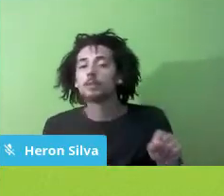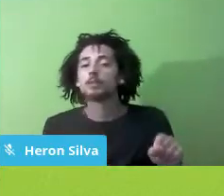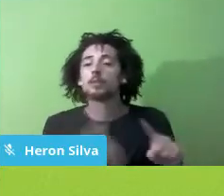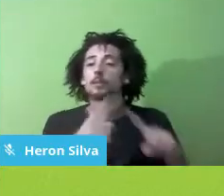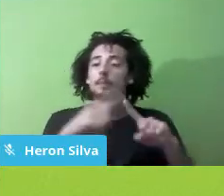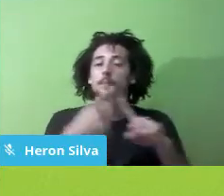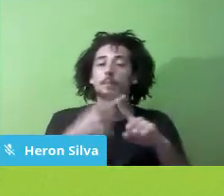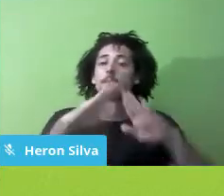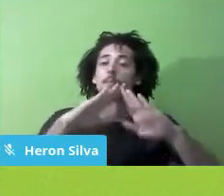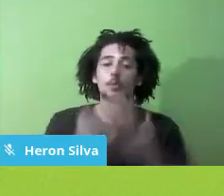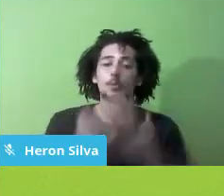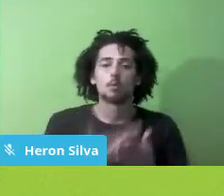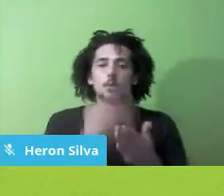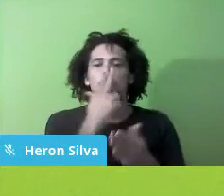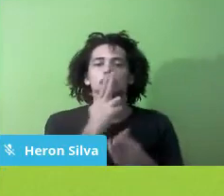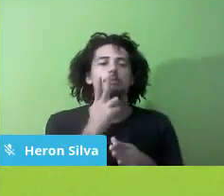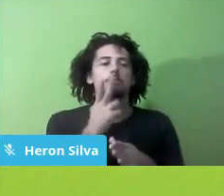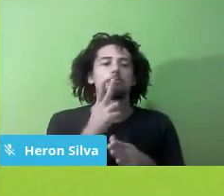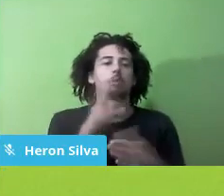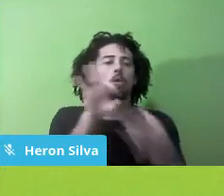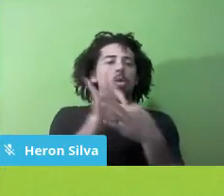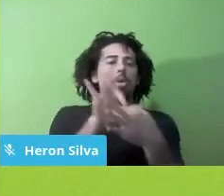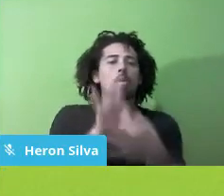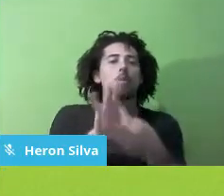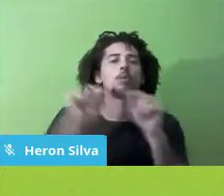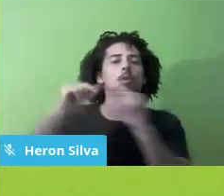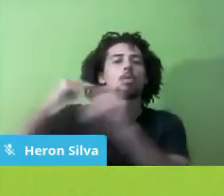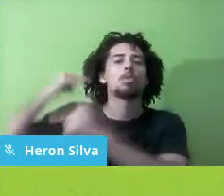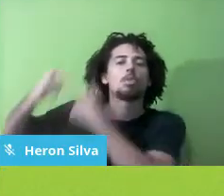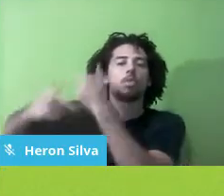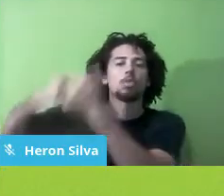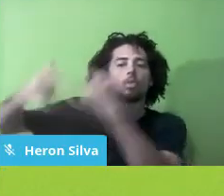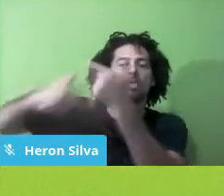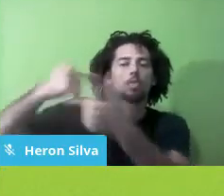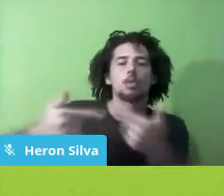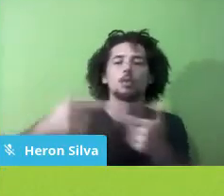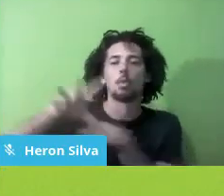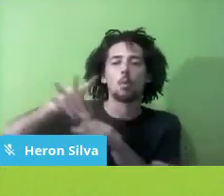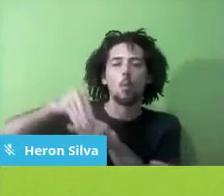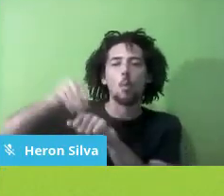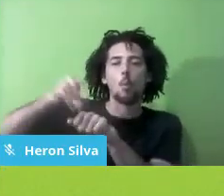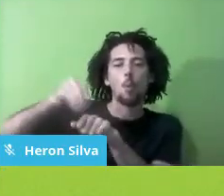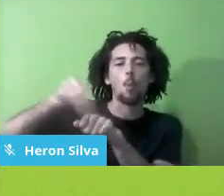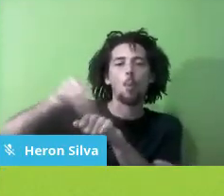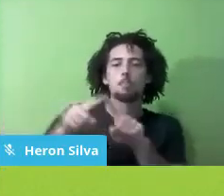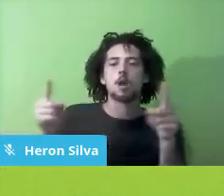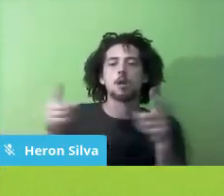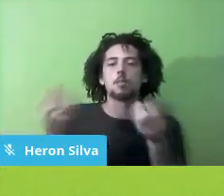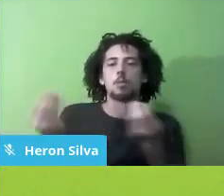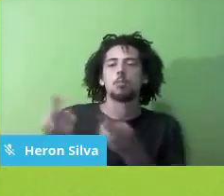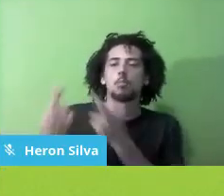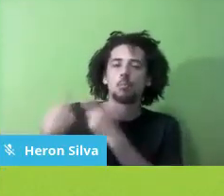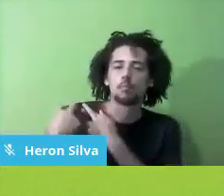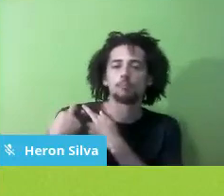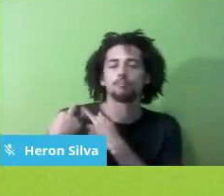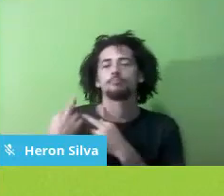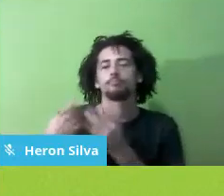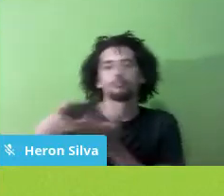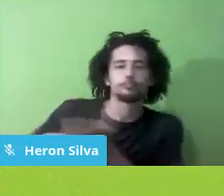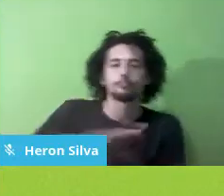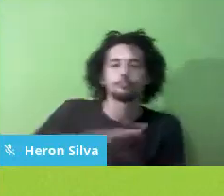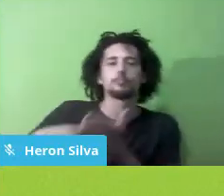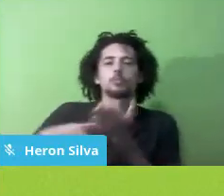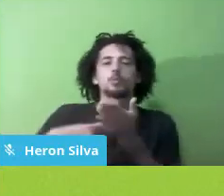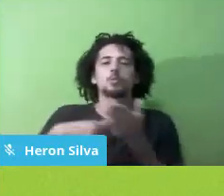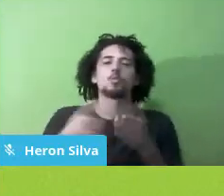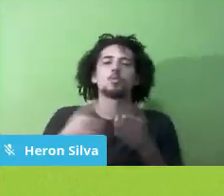muito conteúdos e muito pouco atenta ao seu, em torno e ao seu compromisso com a comunidade e